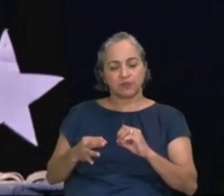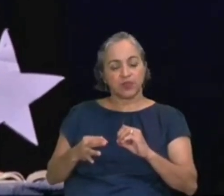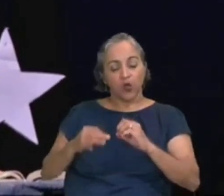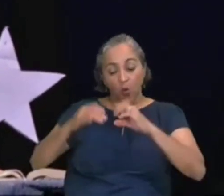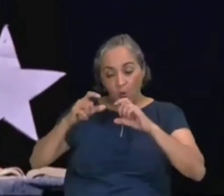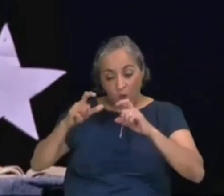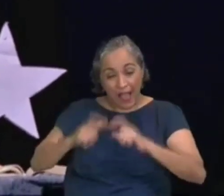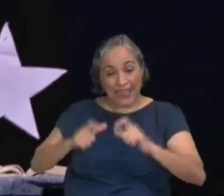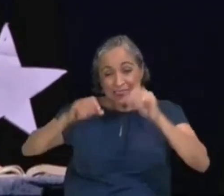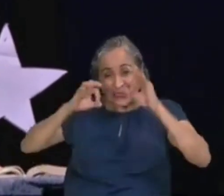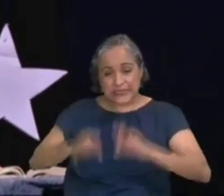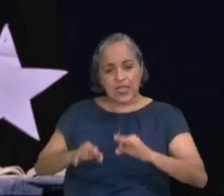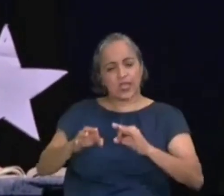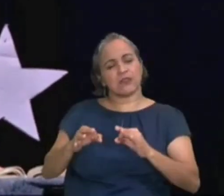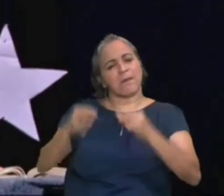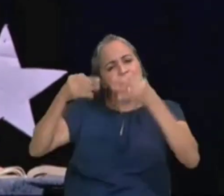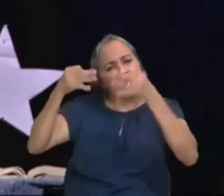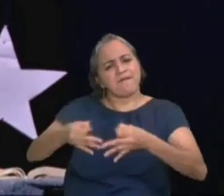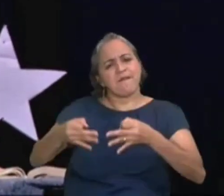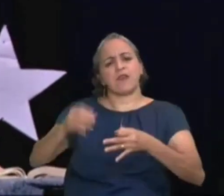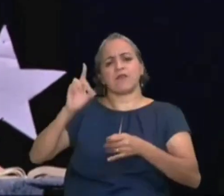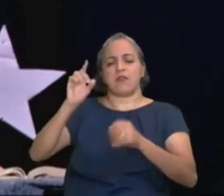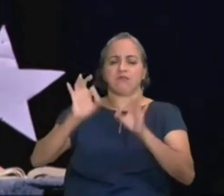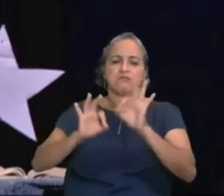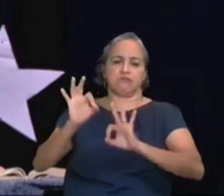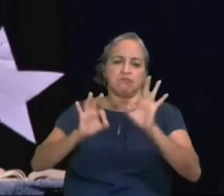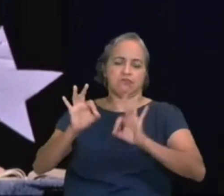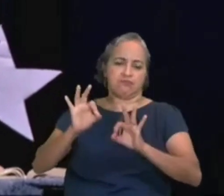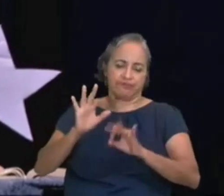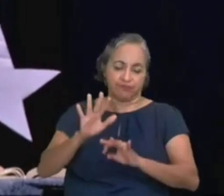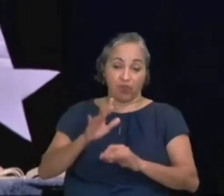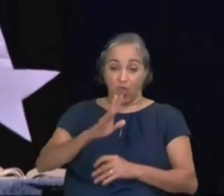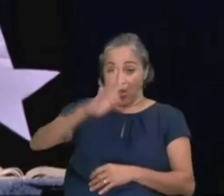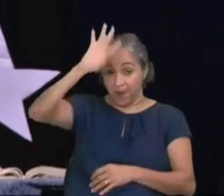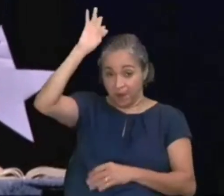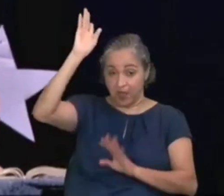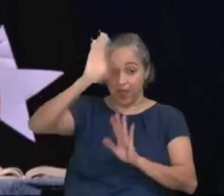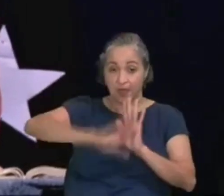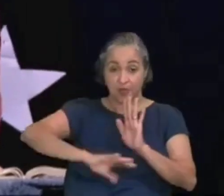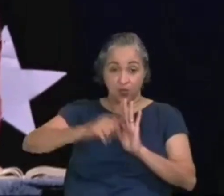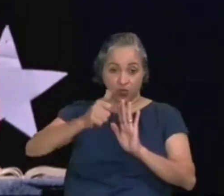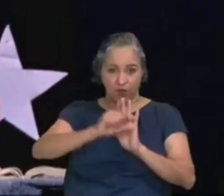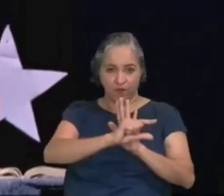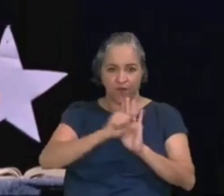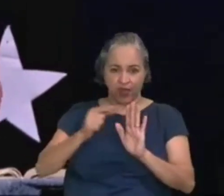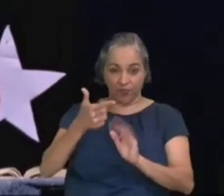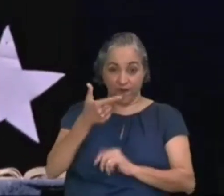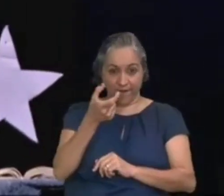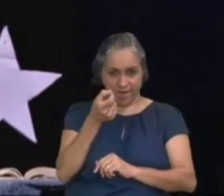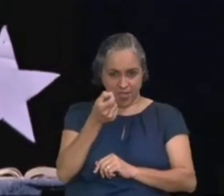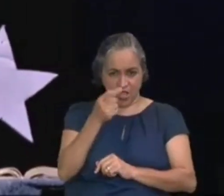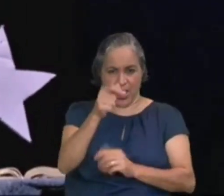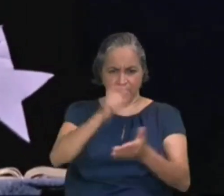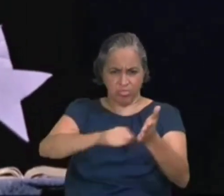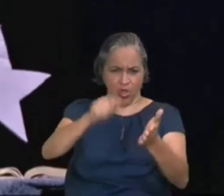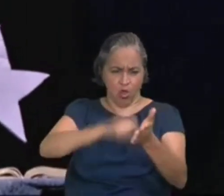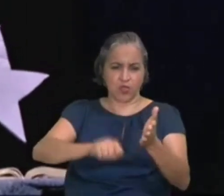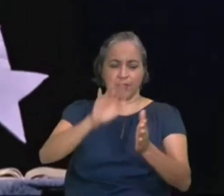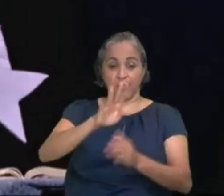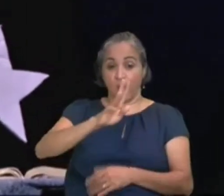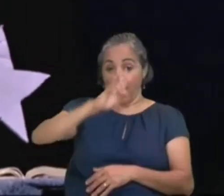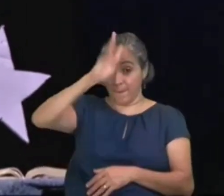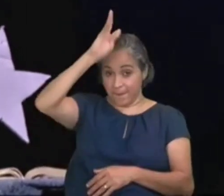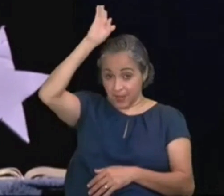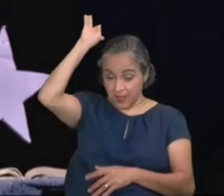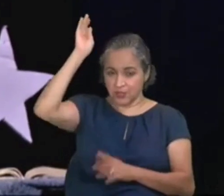perfeito momento, Deus, Romanos, capítulo 1, verso 20, Romanos, anote essa referência, 1, verso